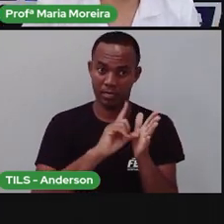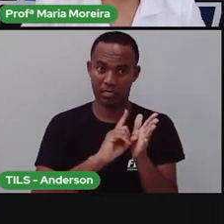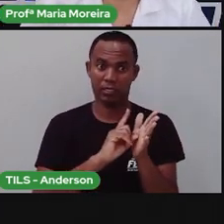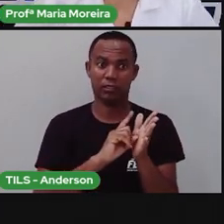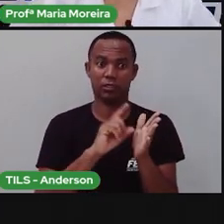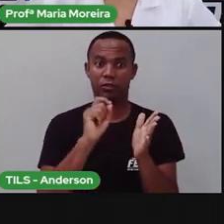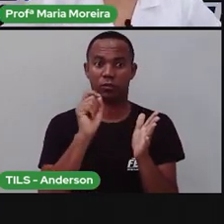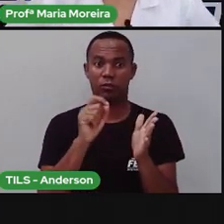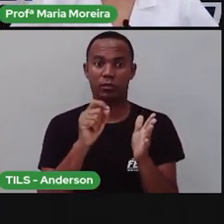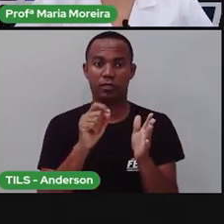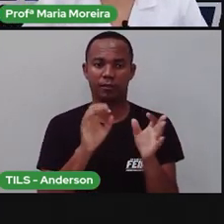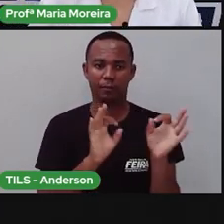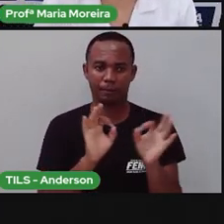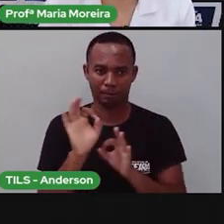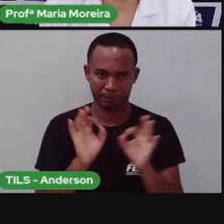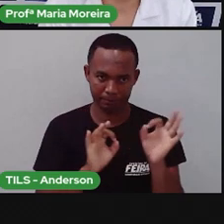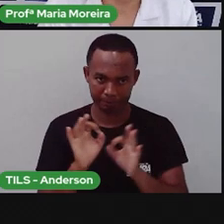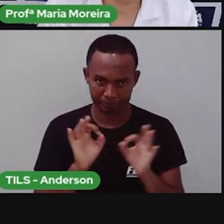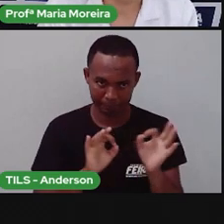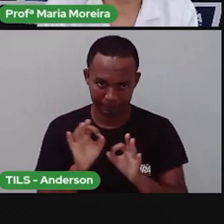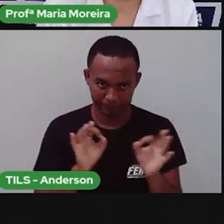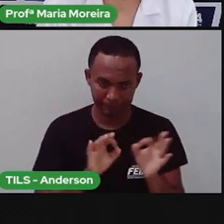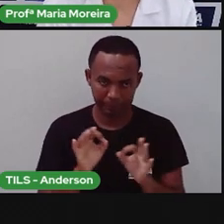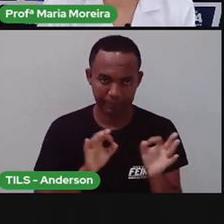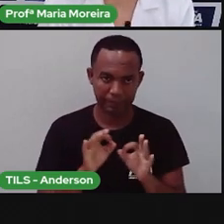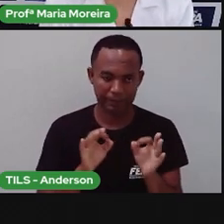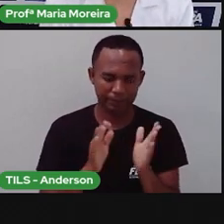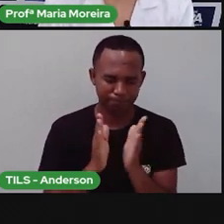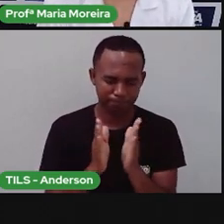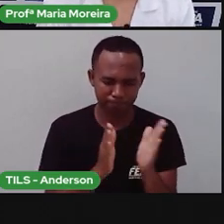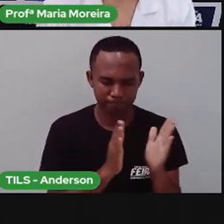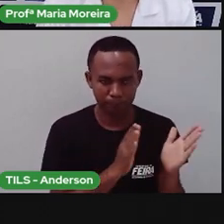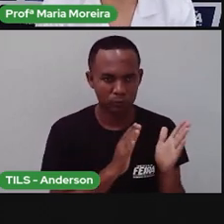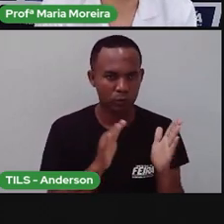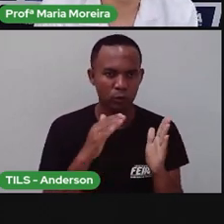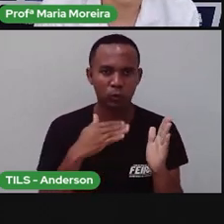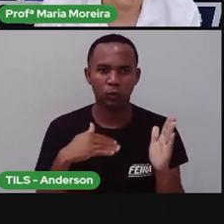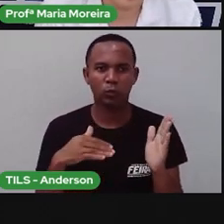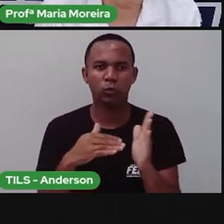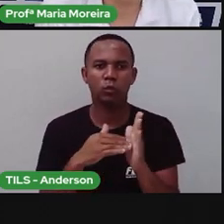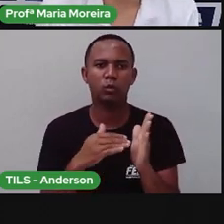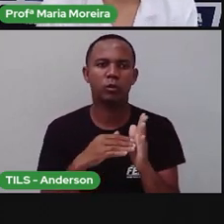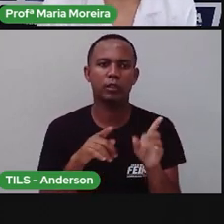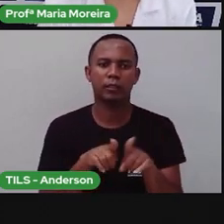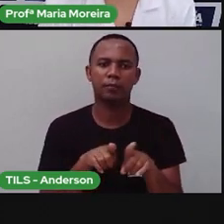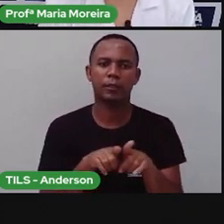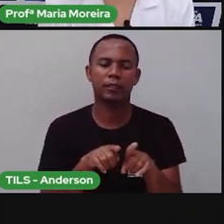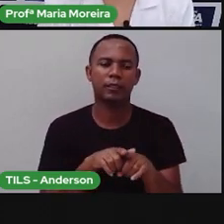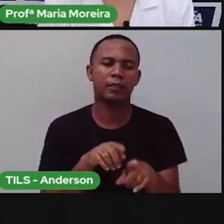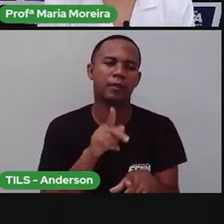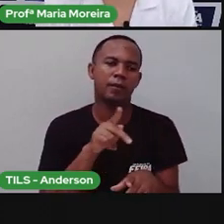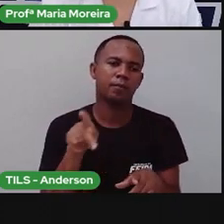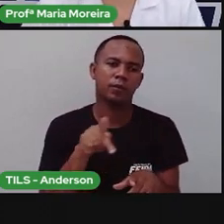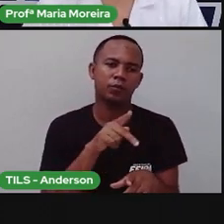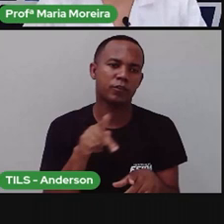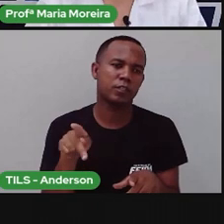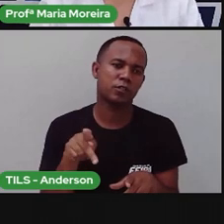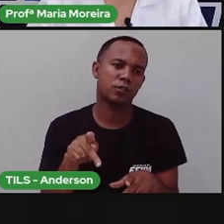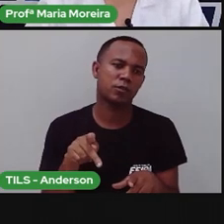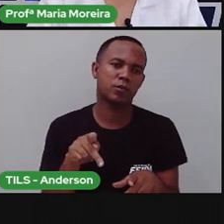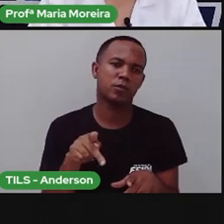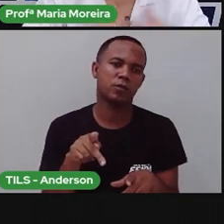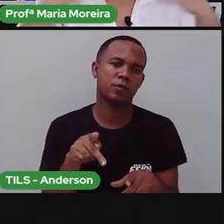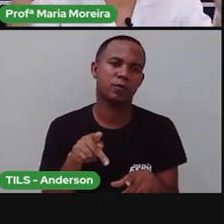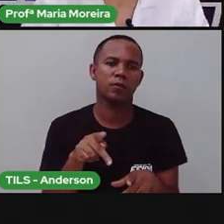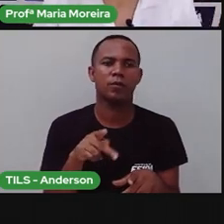Pro Vânia, nessa semana que a vimos pro Vânia, professor Tiago e pro Adriana. E aí, que são o